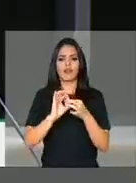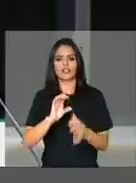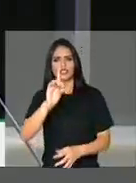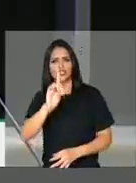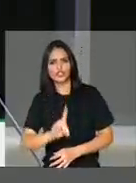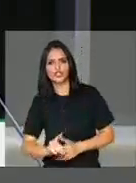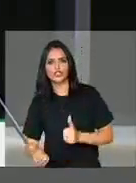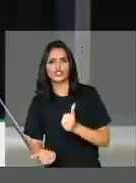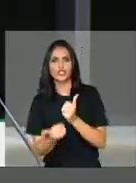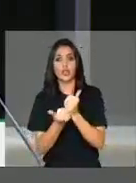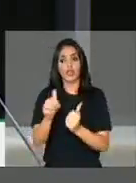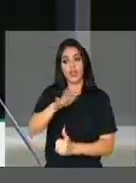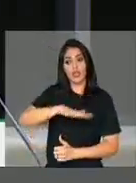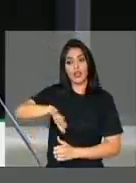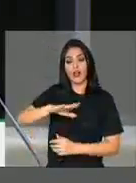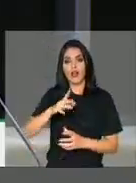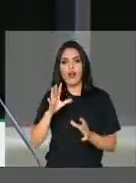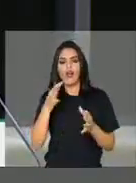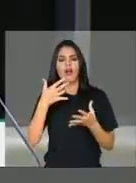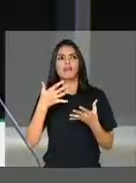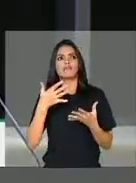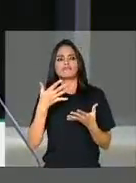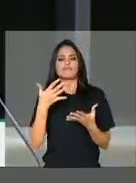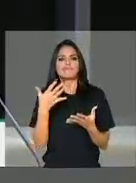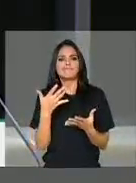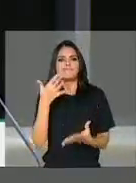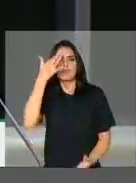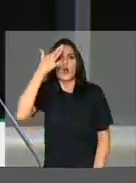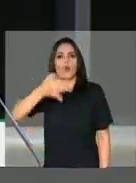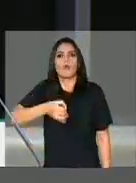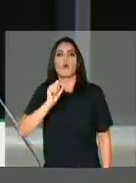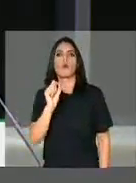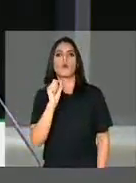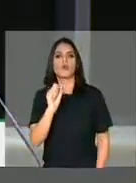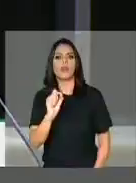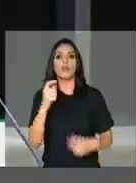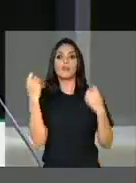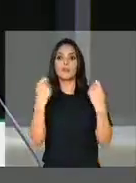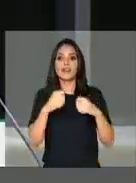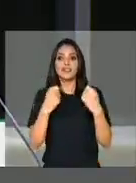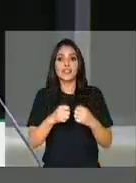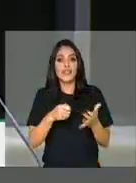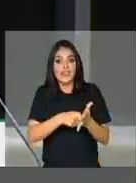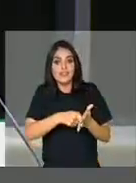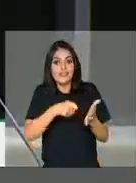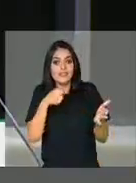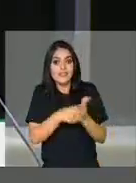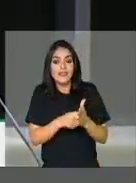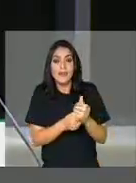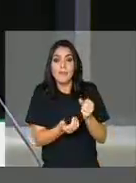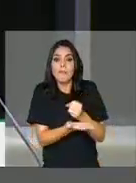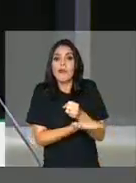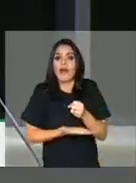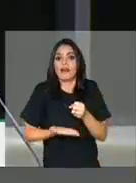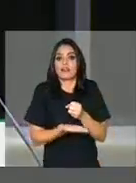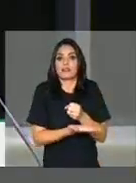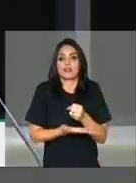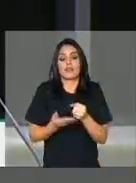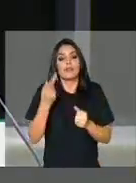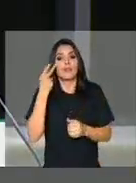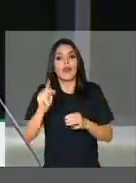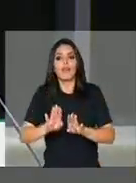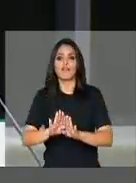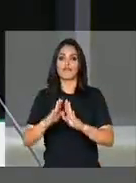compreende que a atenção àquela exigência que se faz para que ele mantenha seus leitos